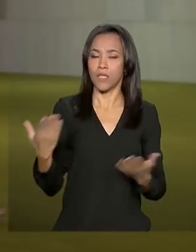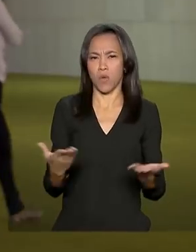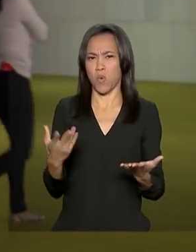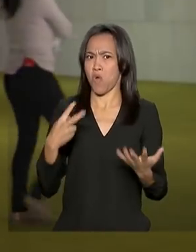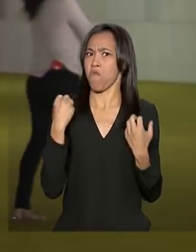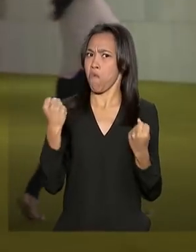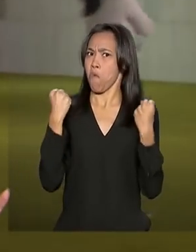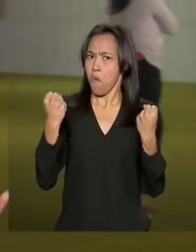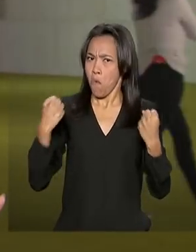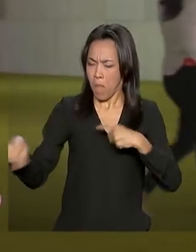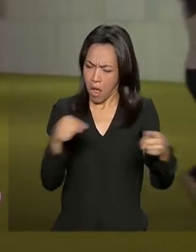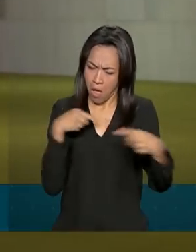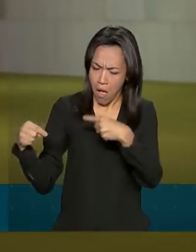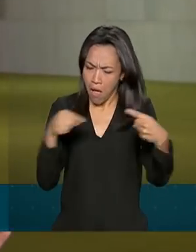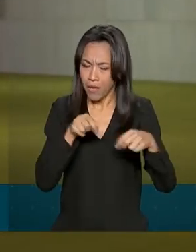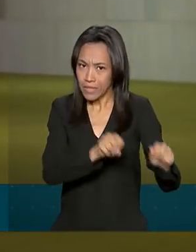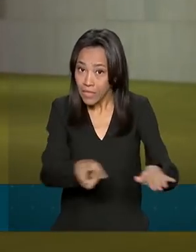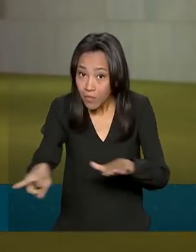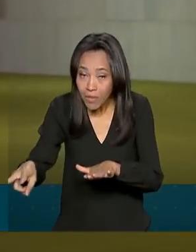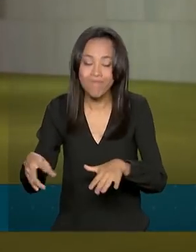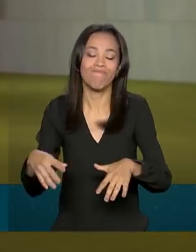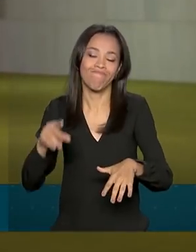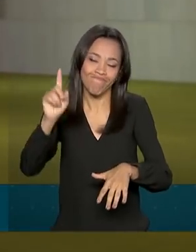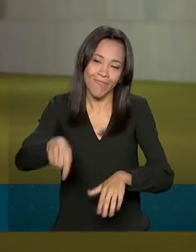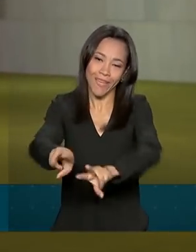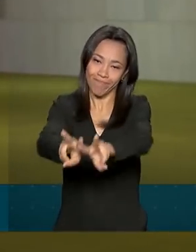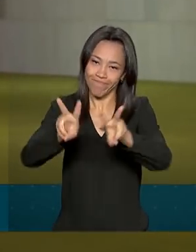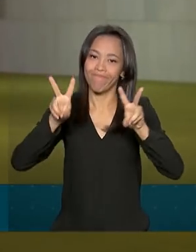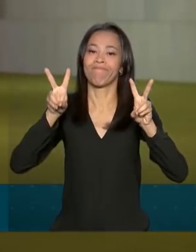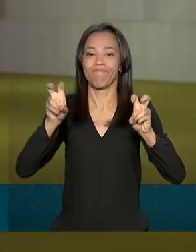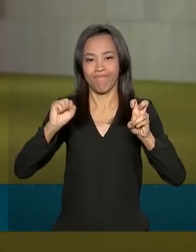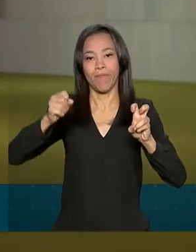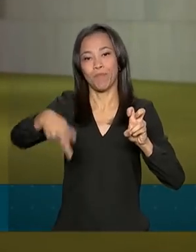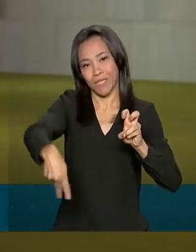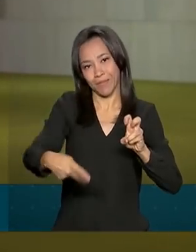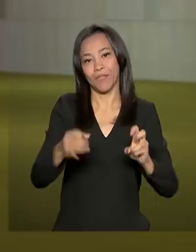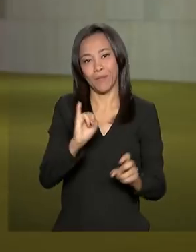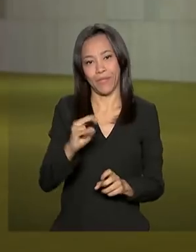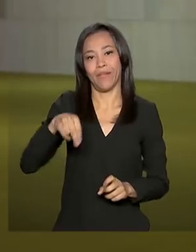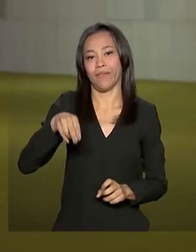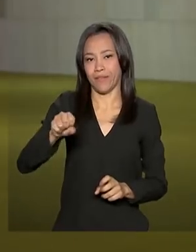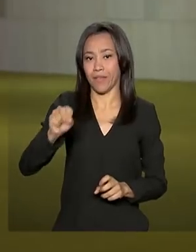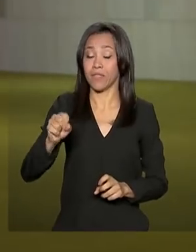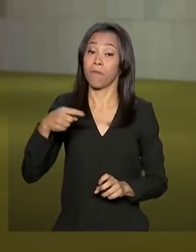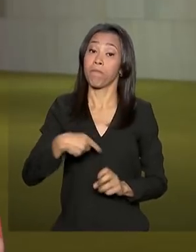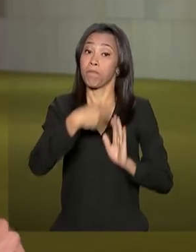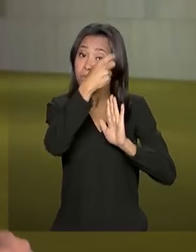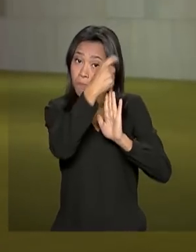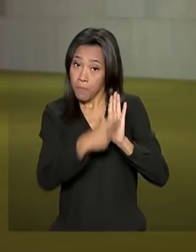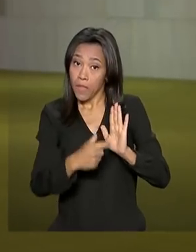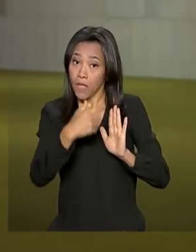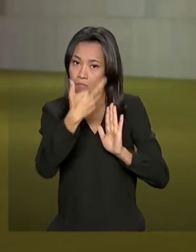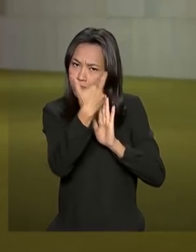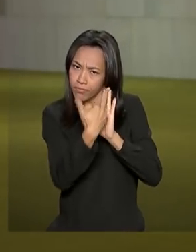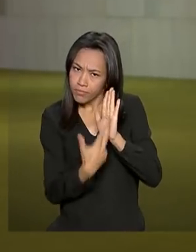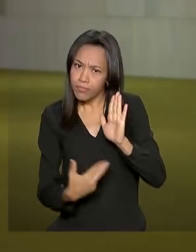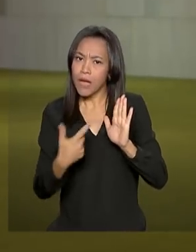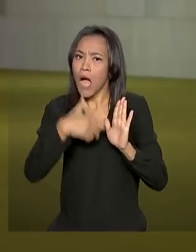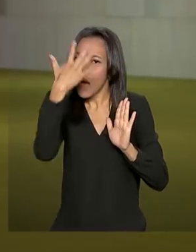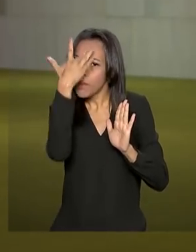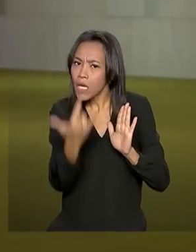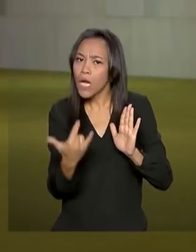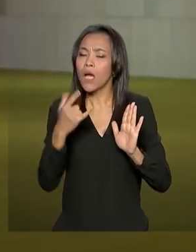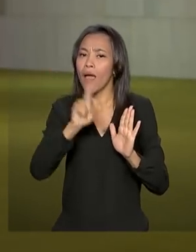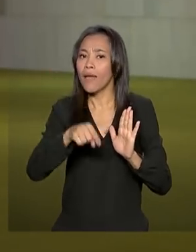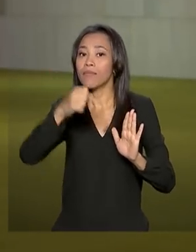da semana por aqui será, sem dúvida, a reforma da Previdência. A discussão do parecer do relator Samuel Moreira recomeça amanhã, será